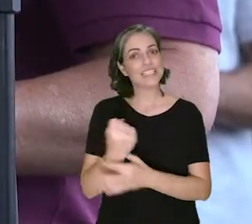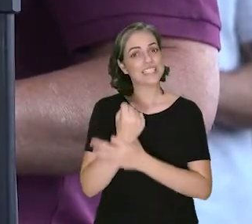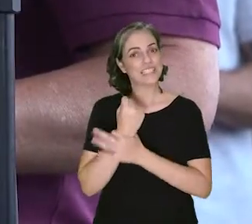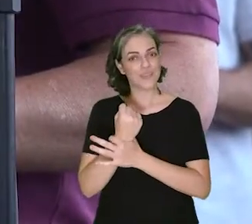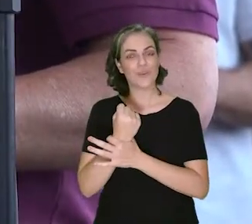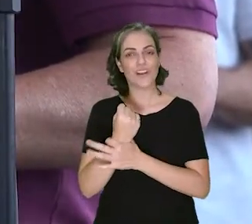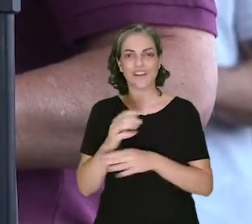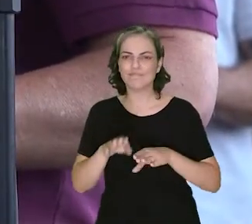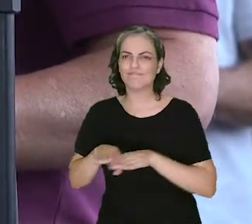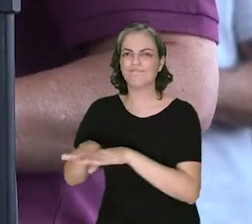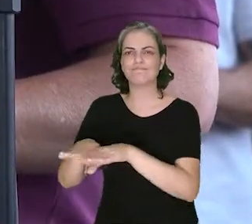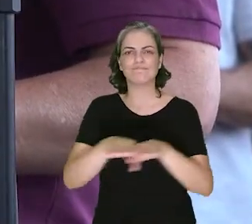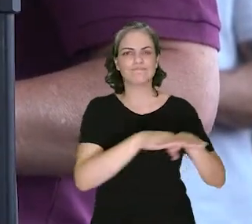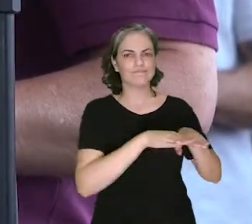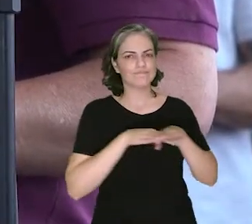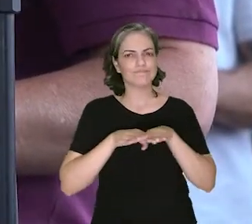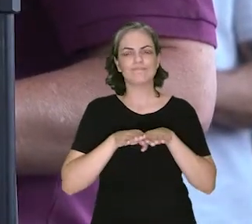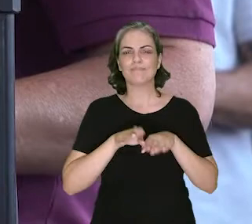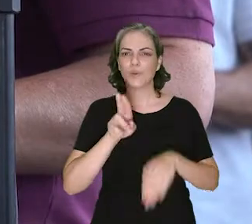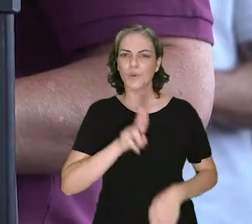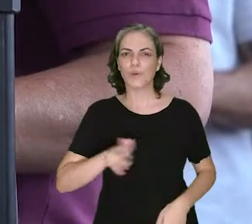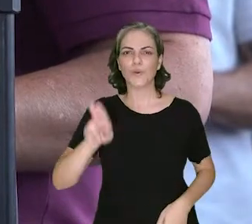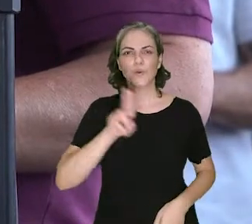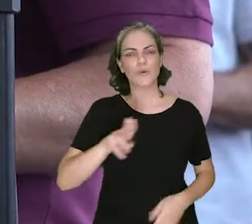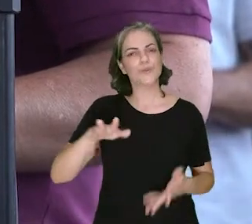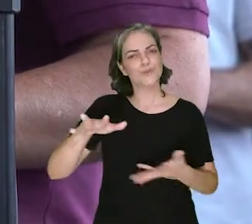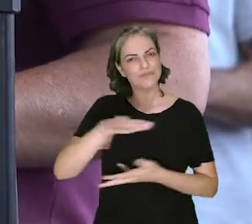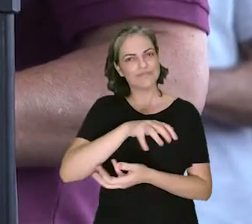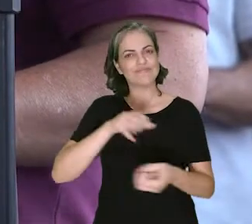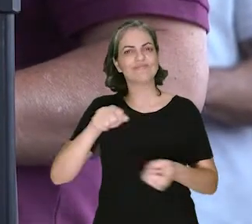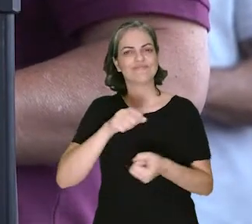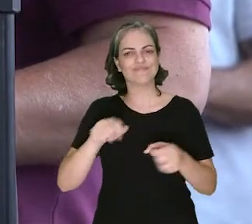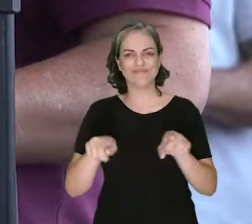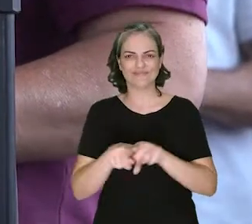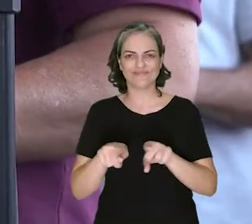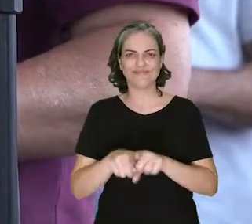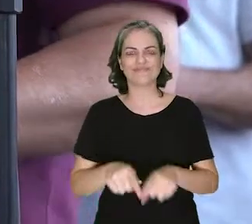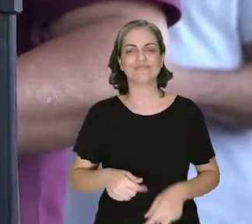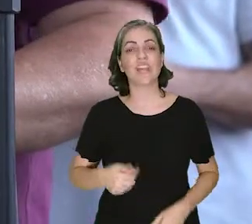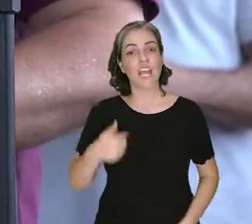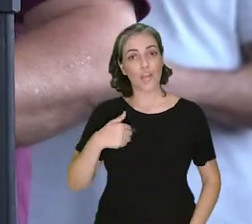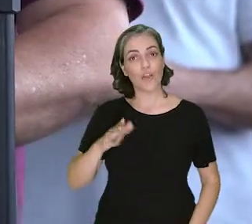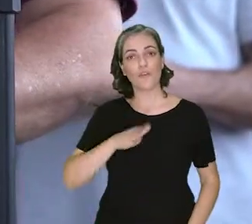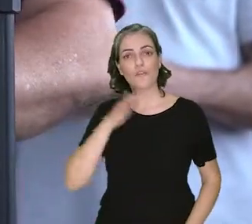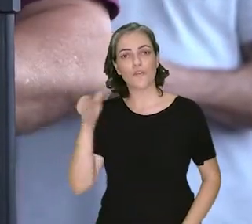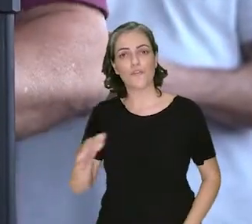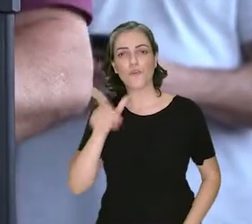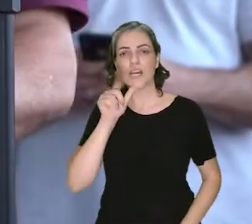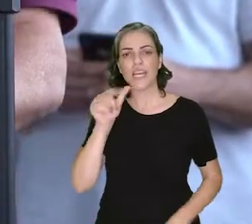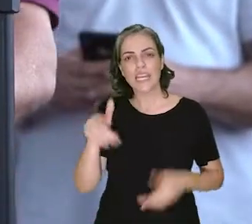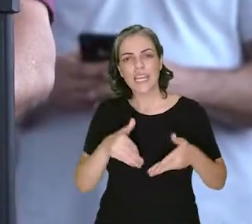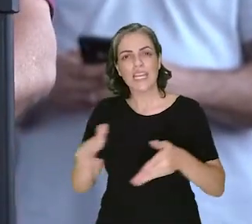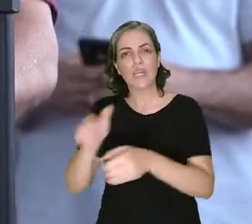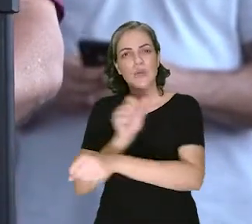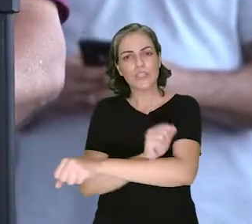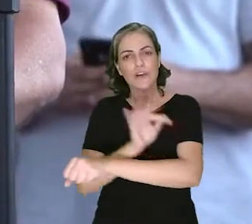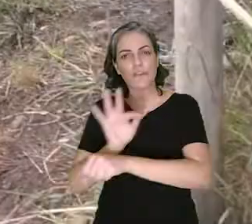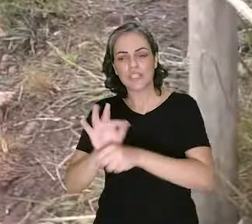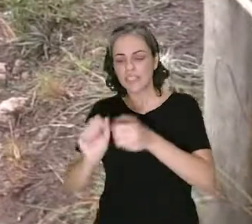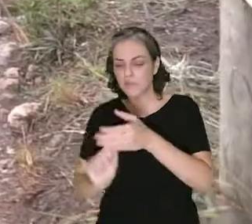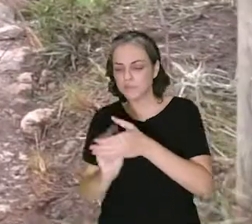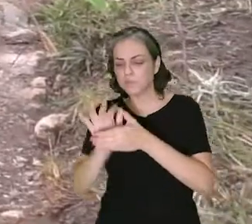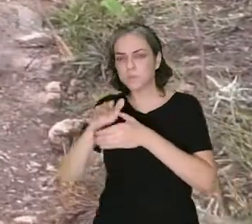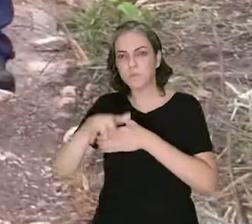possibilitando a universalização da água e seu uso sustentável. Bebi a água da nascente do São Francisco porque lá,